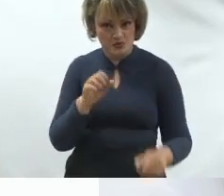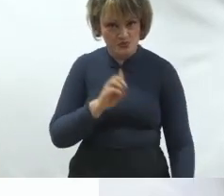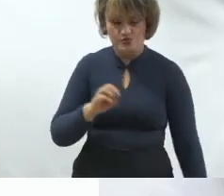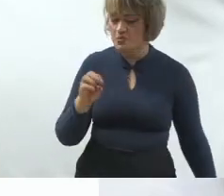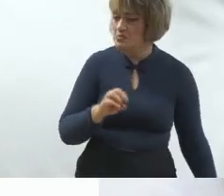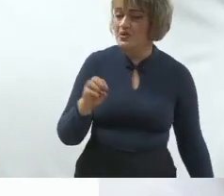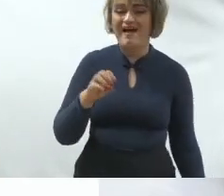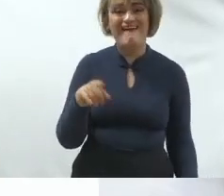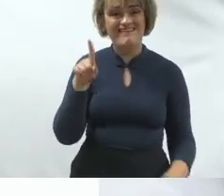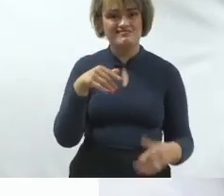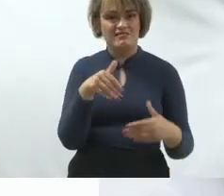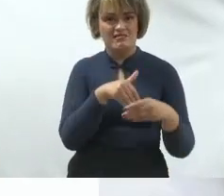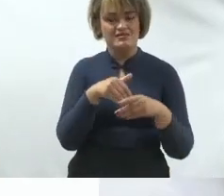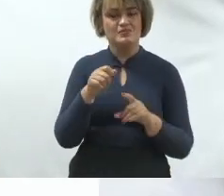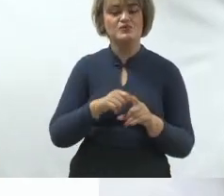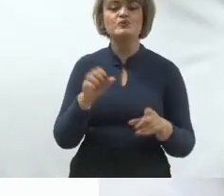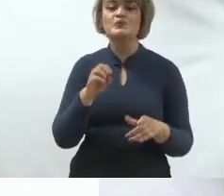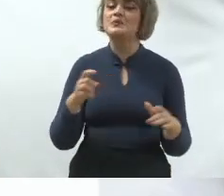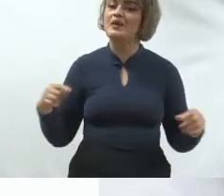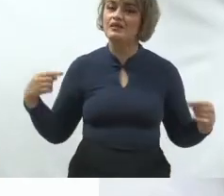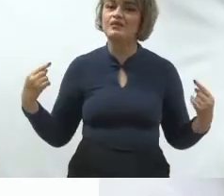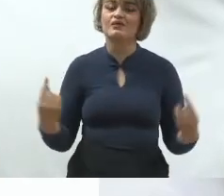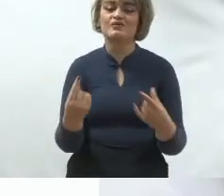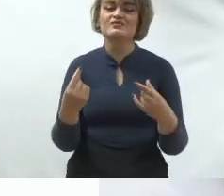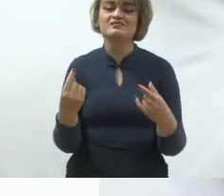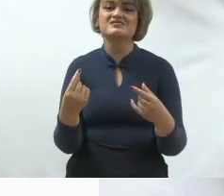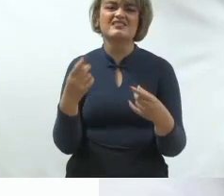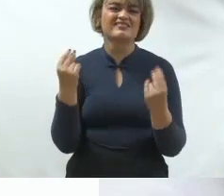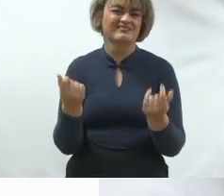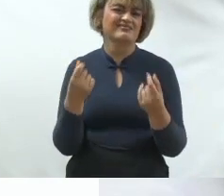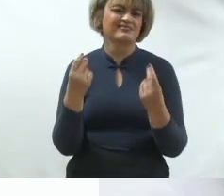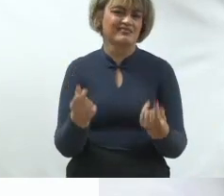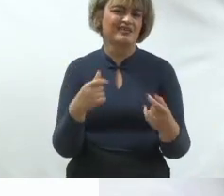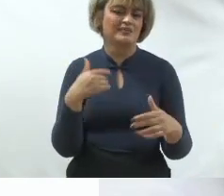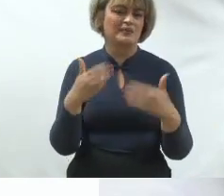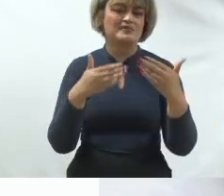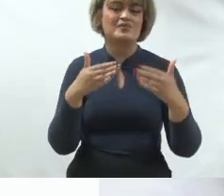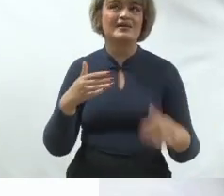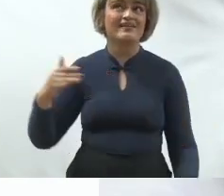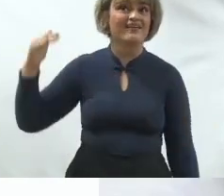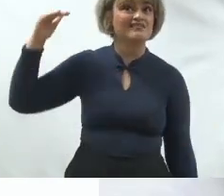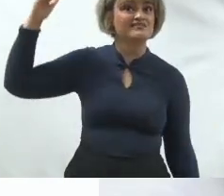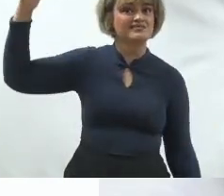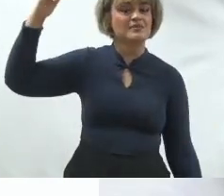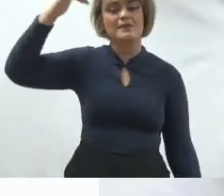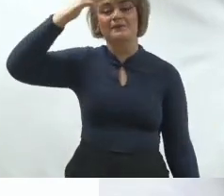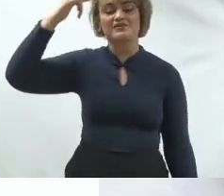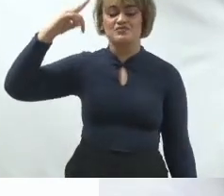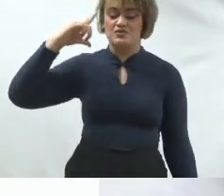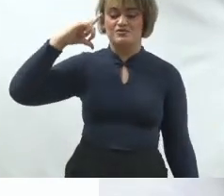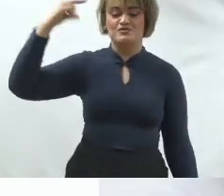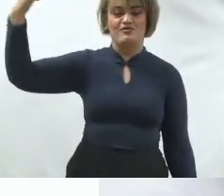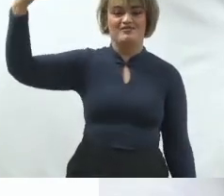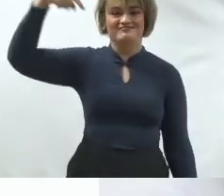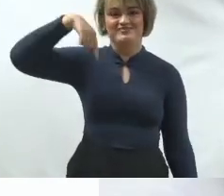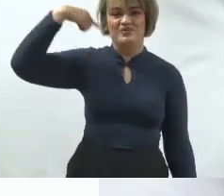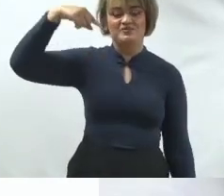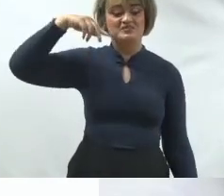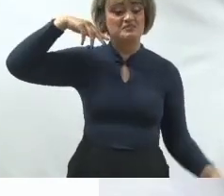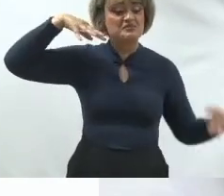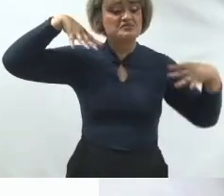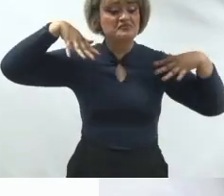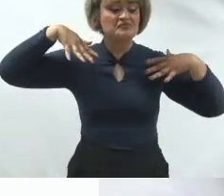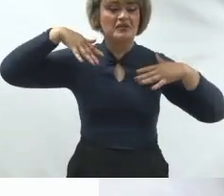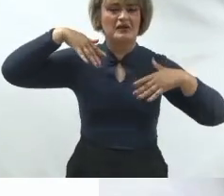Essa eleição de outubro, para nós, ela já começou há bastante tempo. E lá em cima está o eleitor, está o eleitor vendo essa confusão toda.